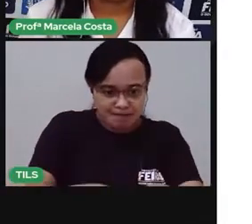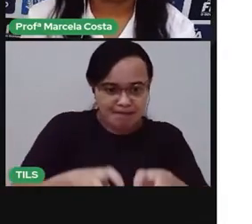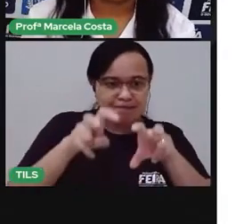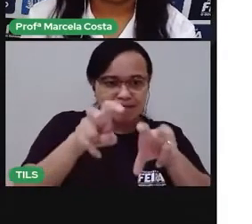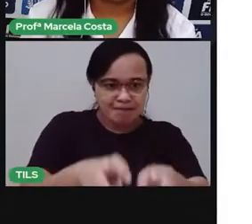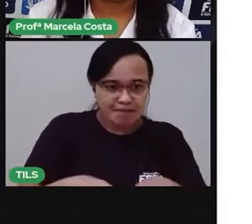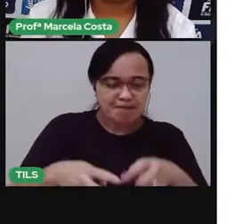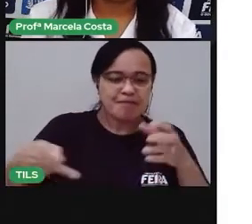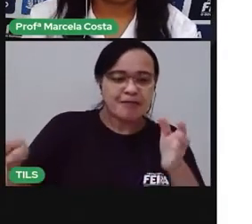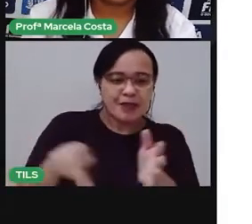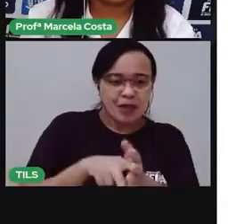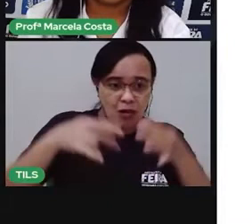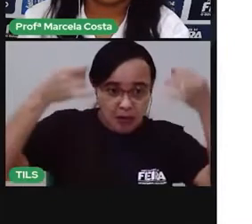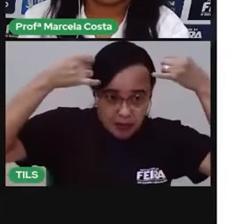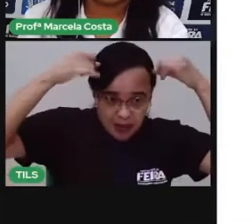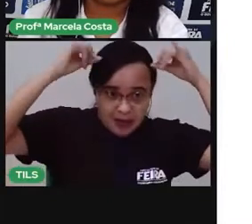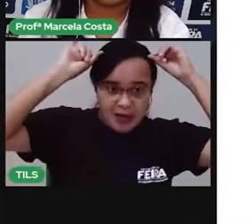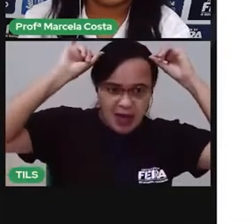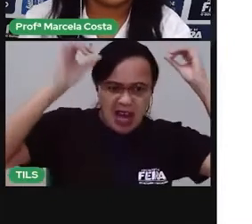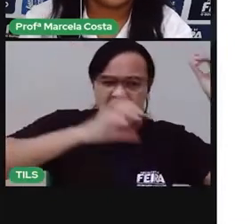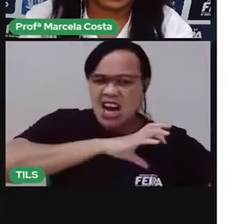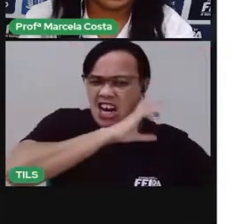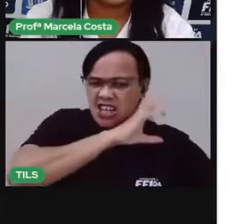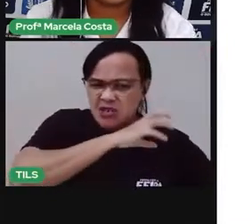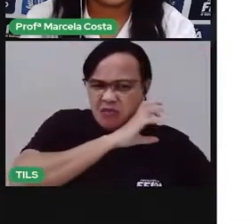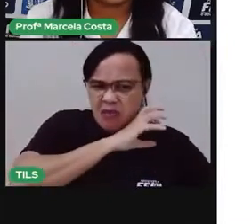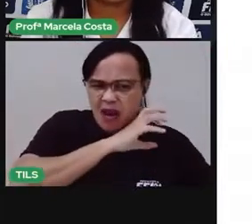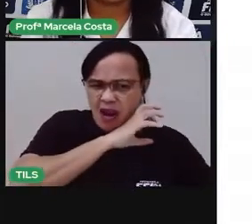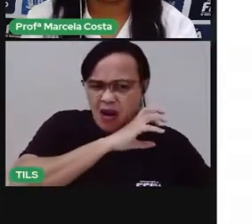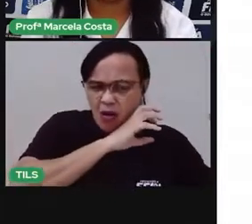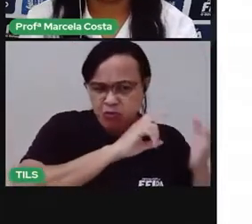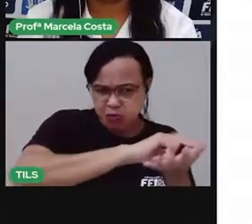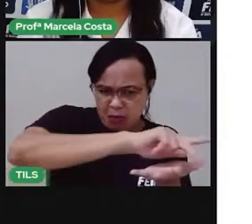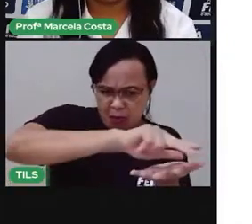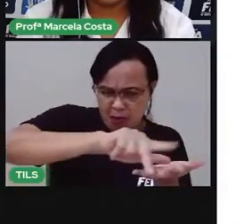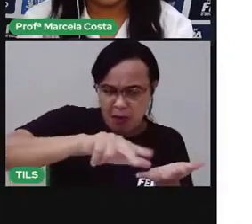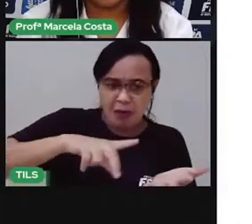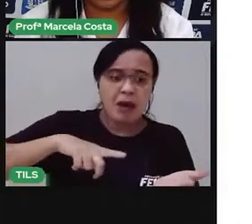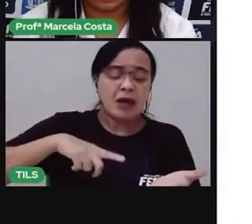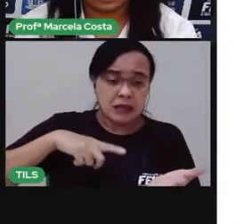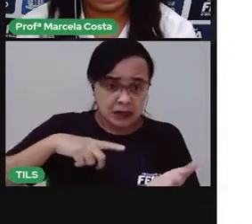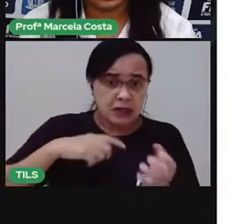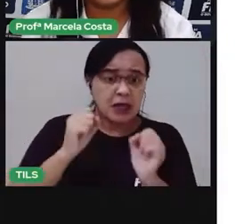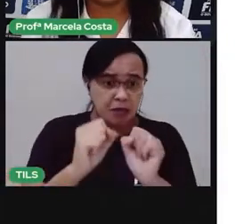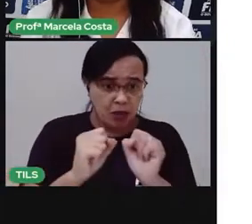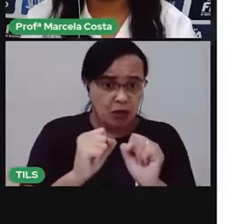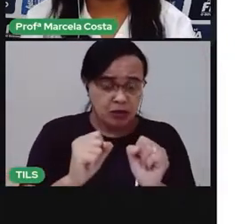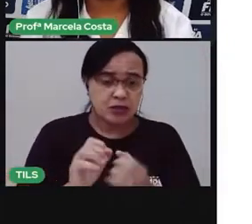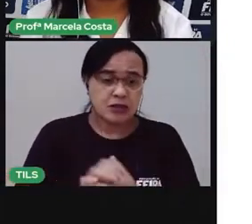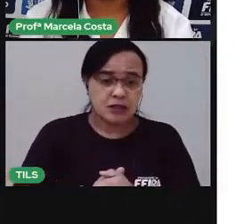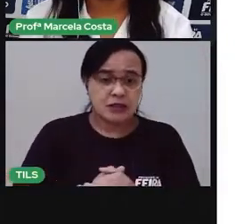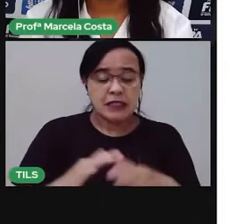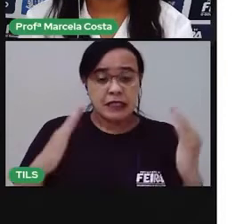Sendo que todos esses tipos de propriedades rurais, de casas, elas, em volta, tem